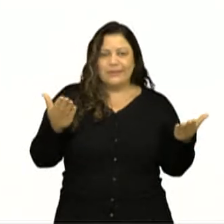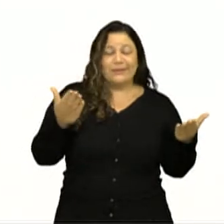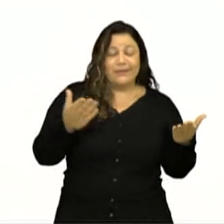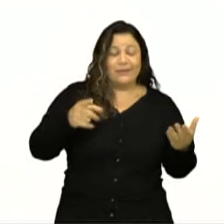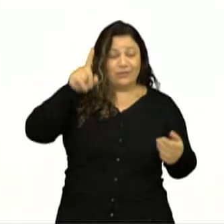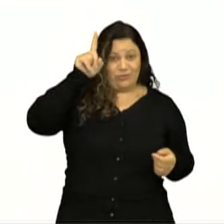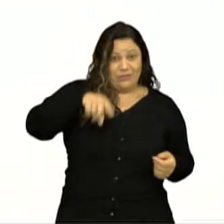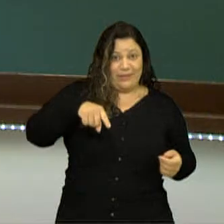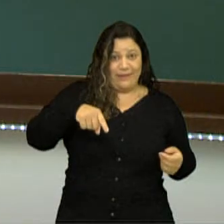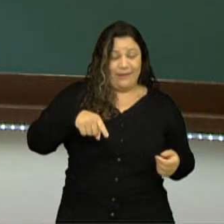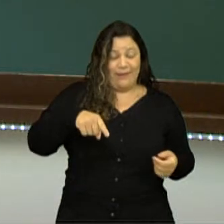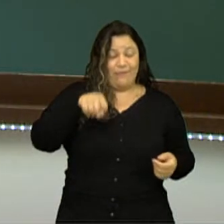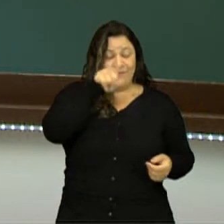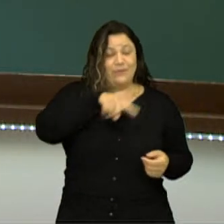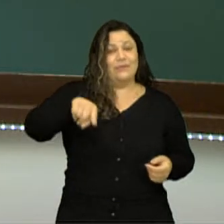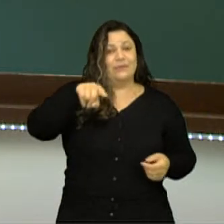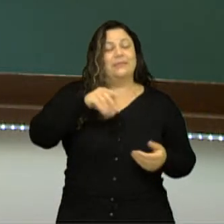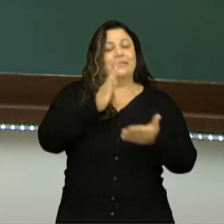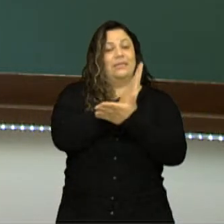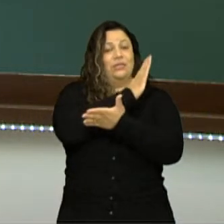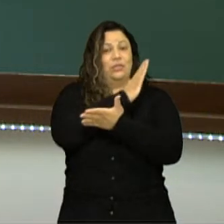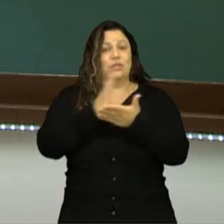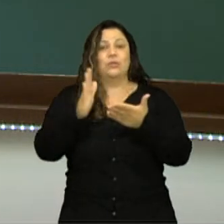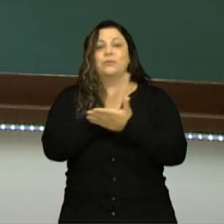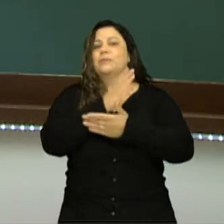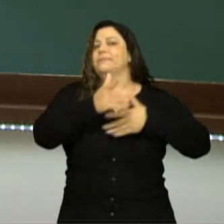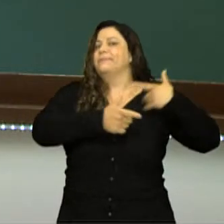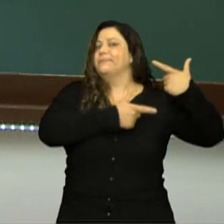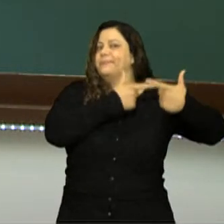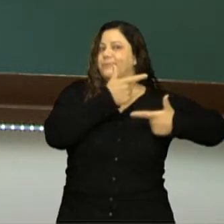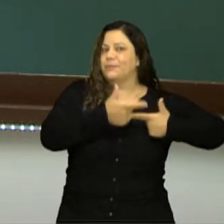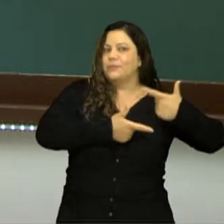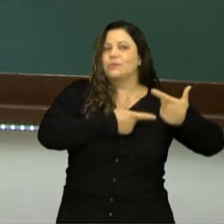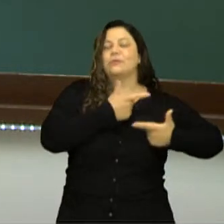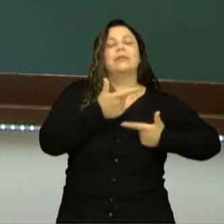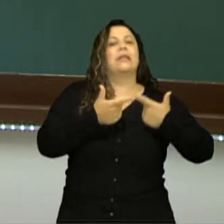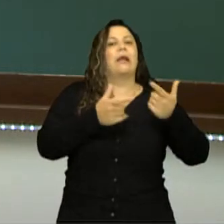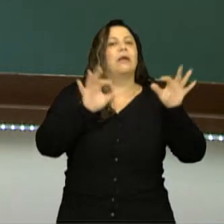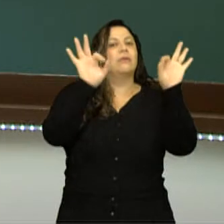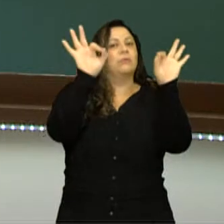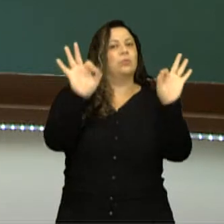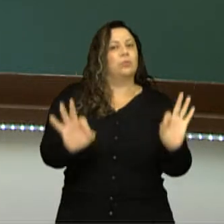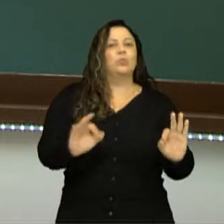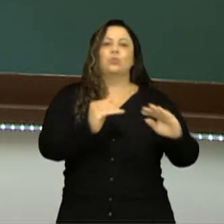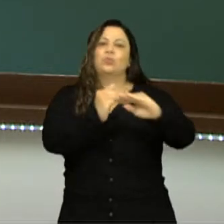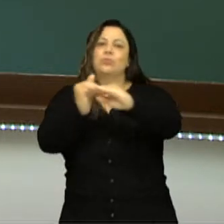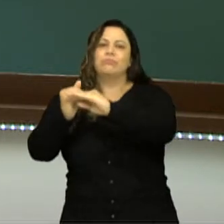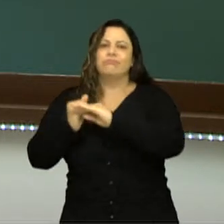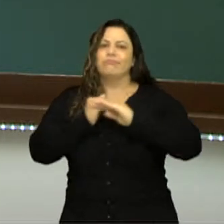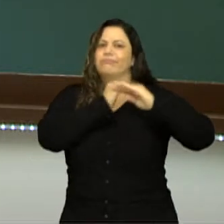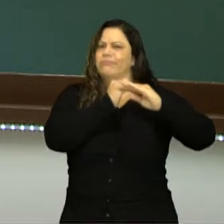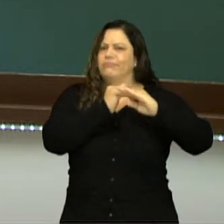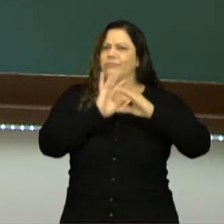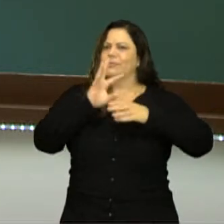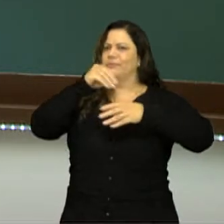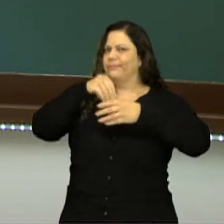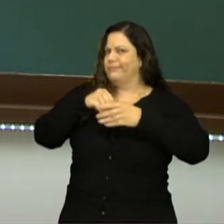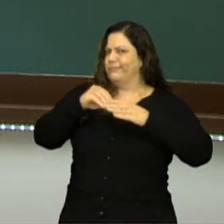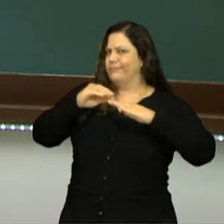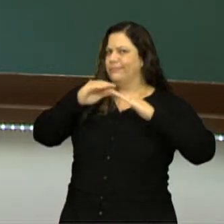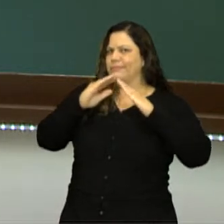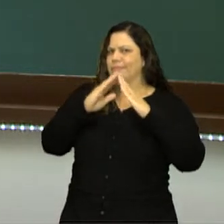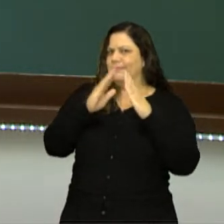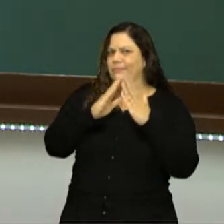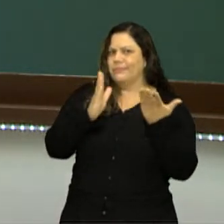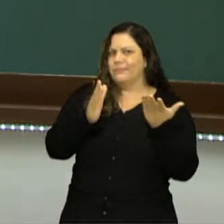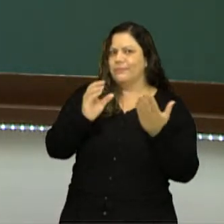valendo? Vocês de fato dividem as funções, as tarefas de forma justa e igualitária ou não? Então já cabe